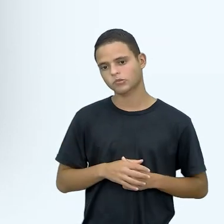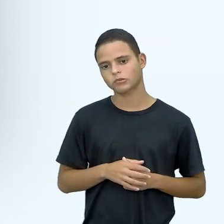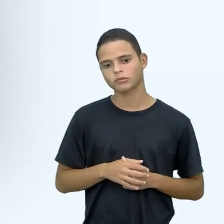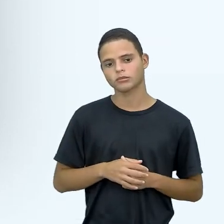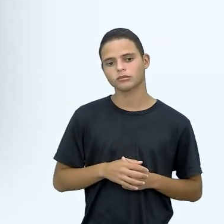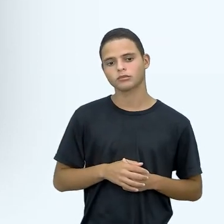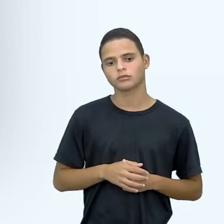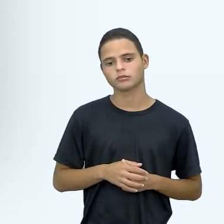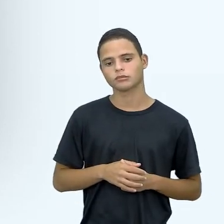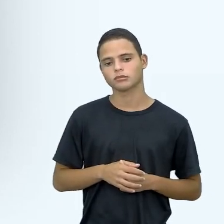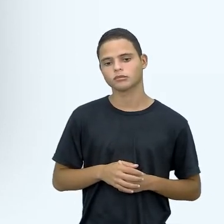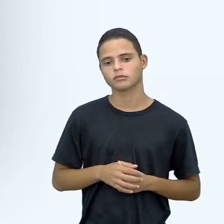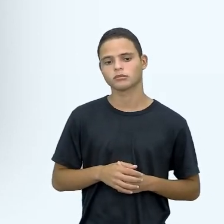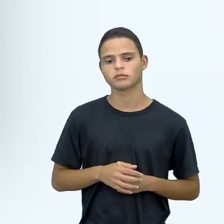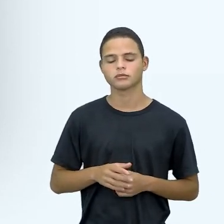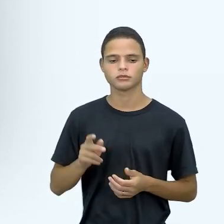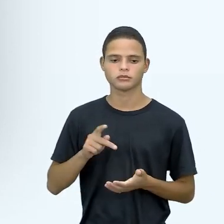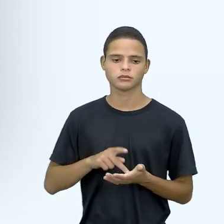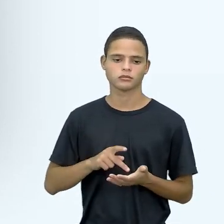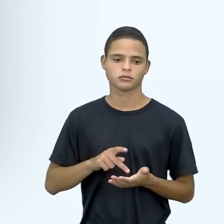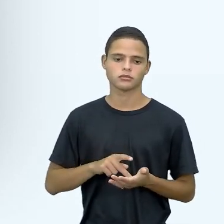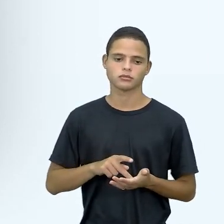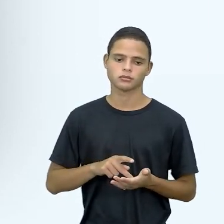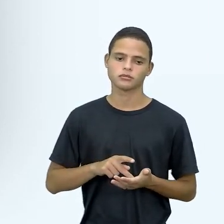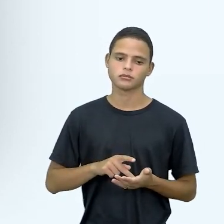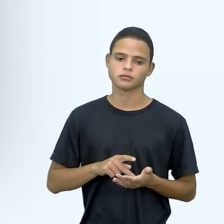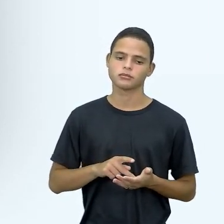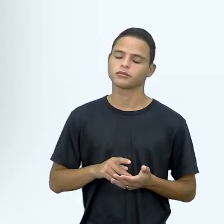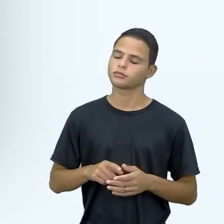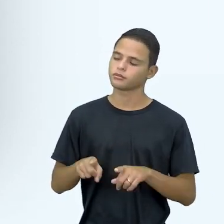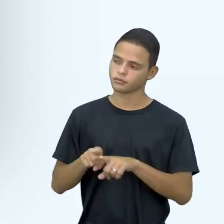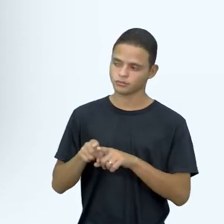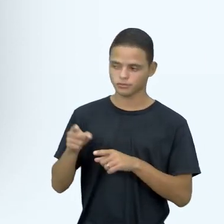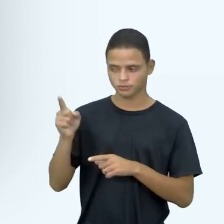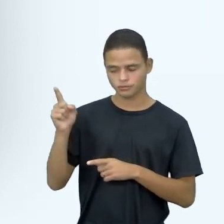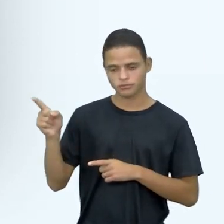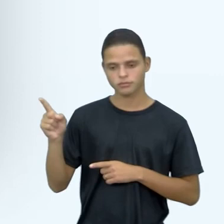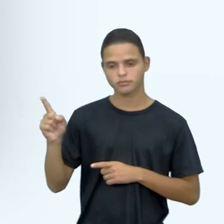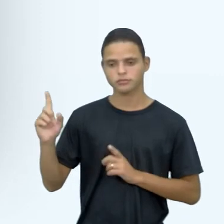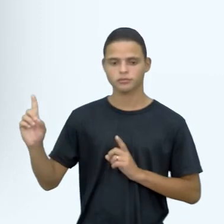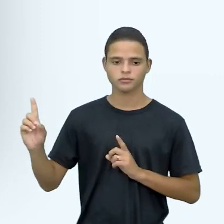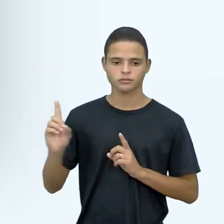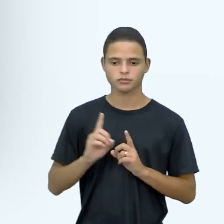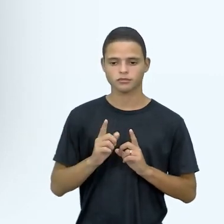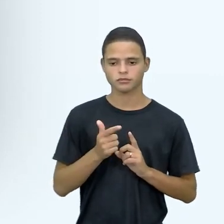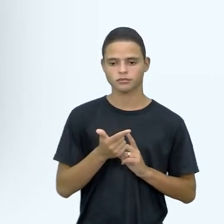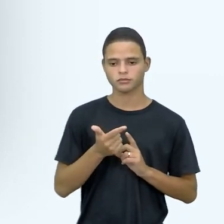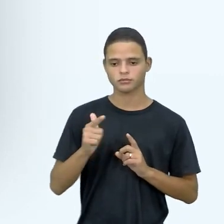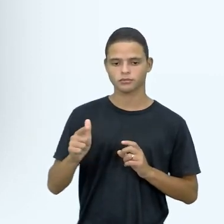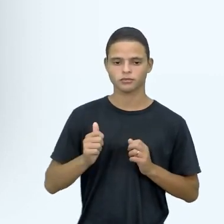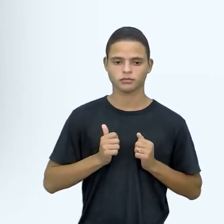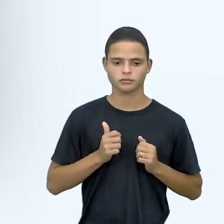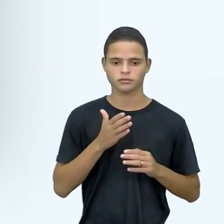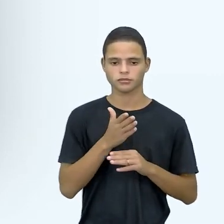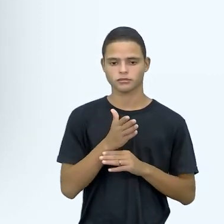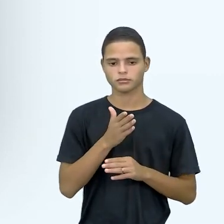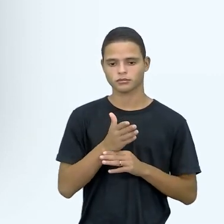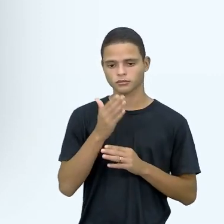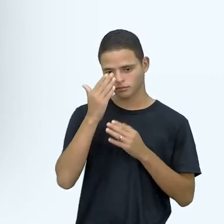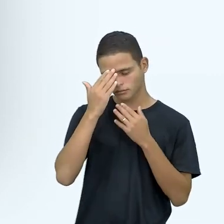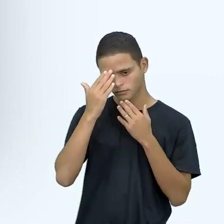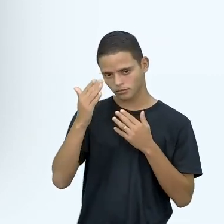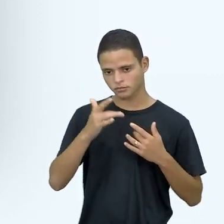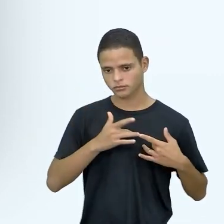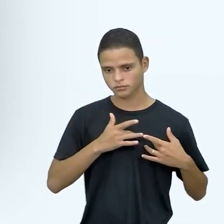Muito obrigada mesmo, e aí, né, conto também com você para outras participações, hein. Eu estou